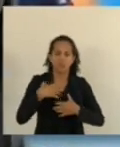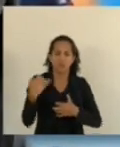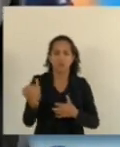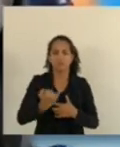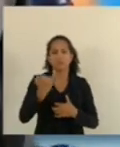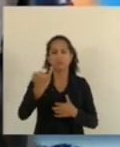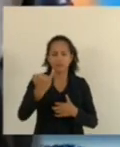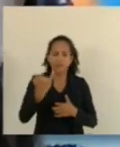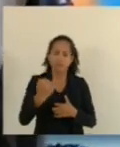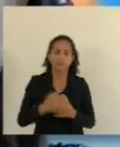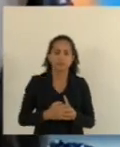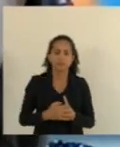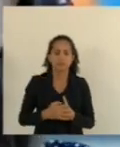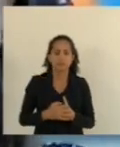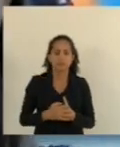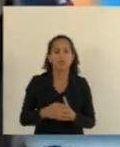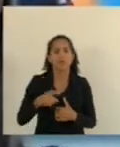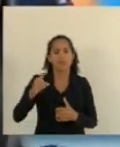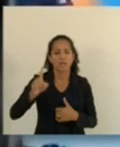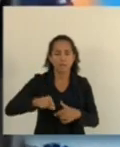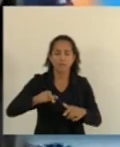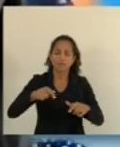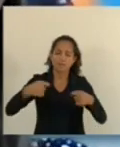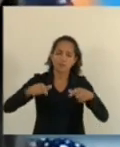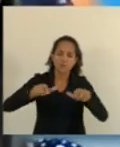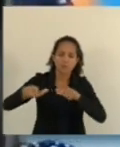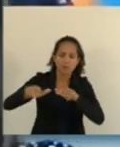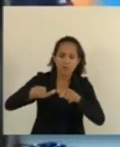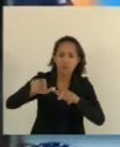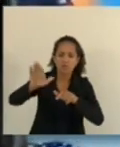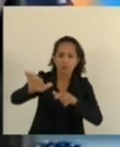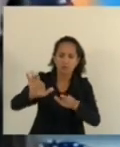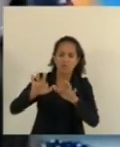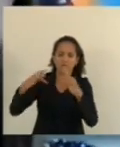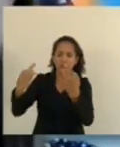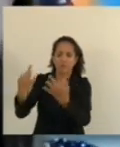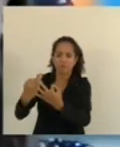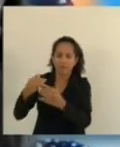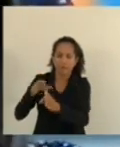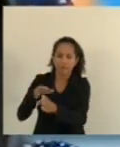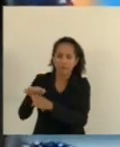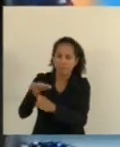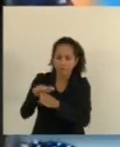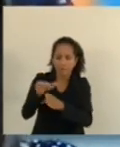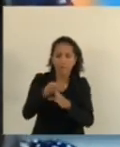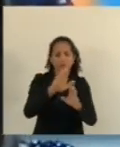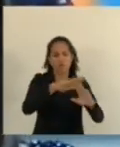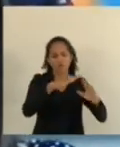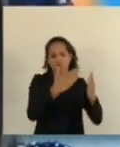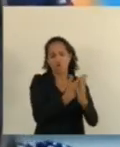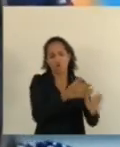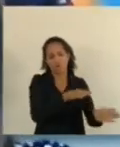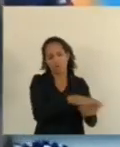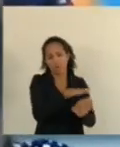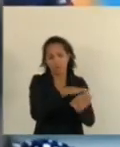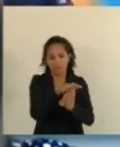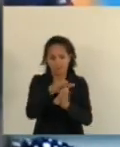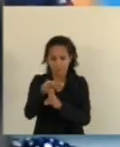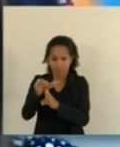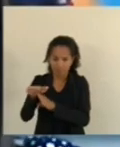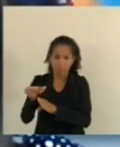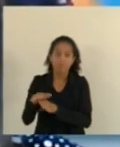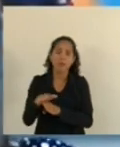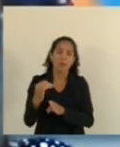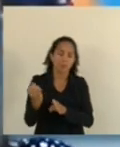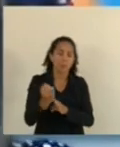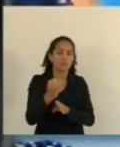por um trabalho na família, mas especialmente na escola, porque essa mãe também vem de uma criação